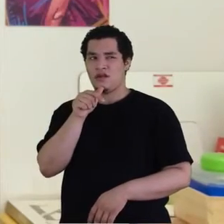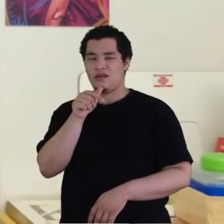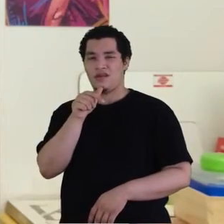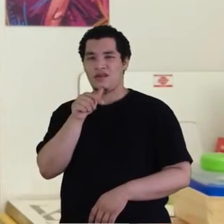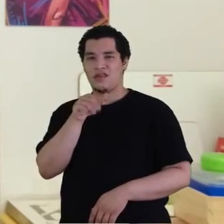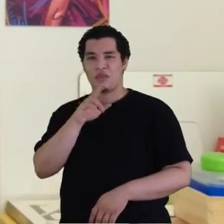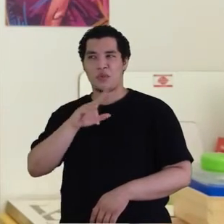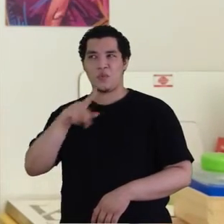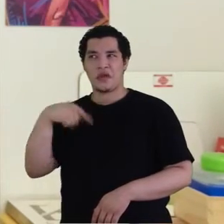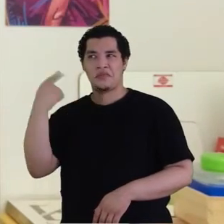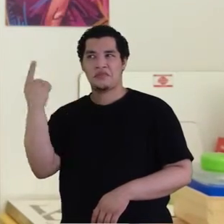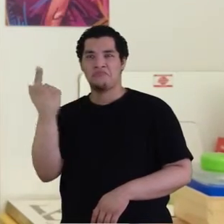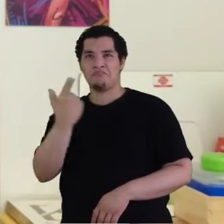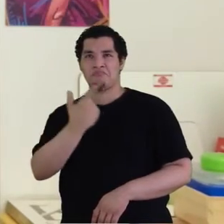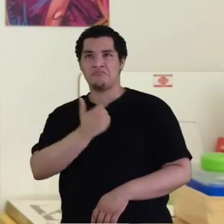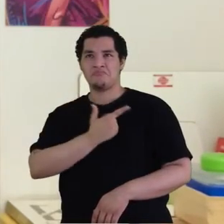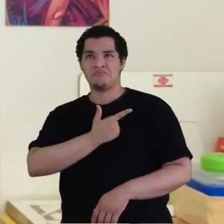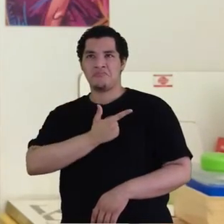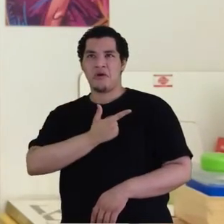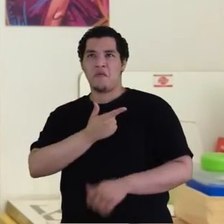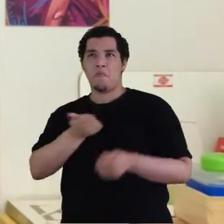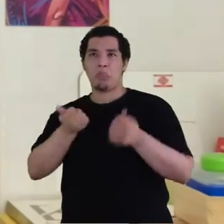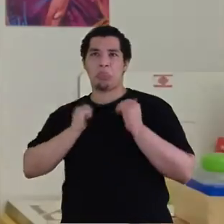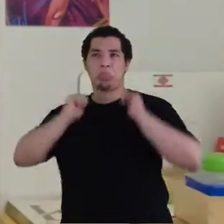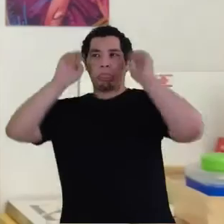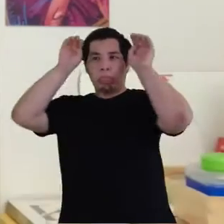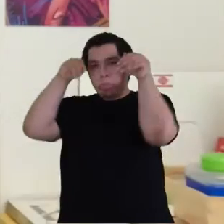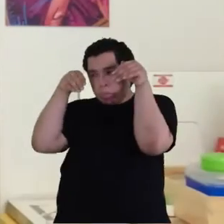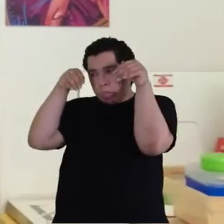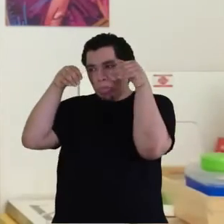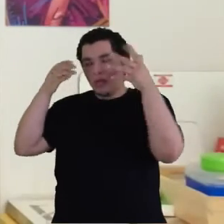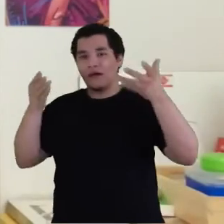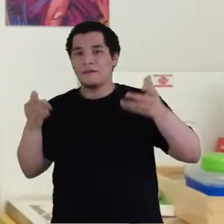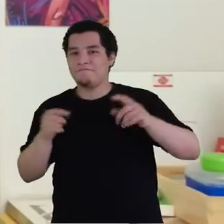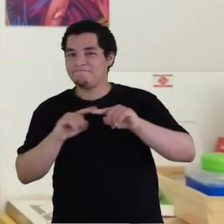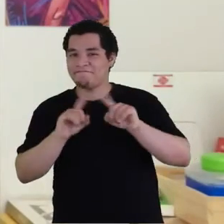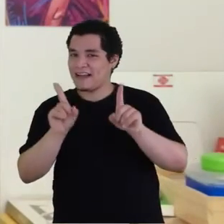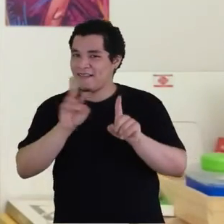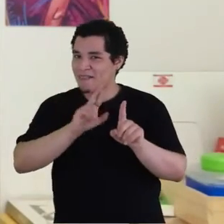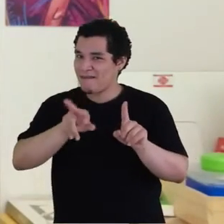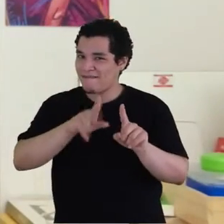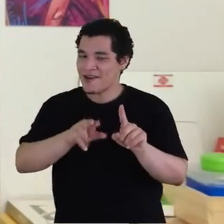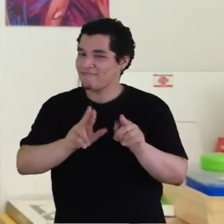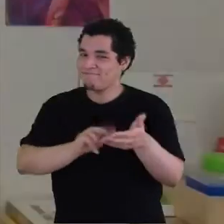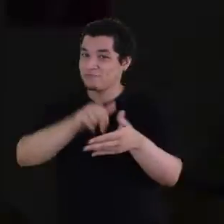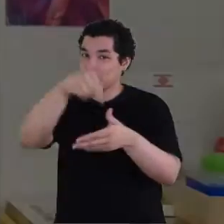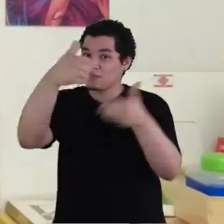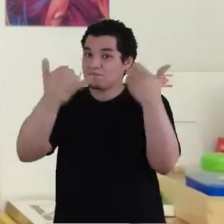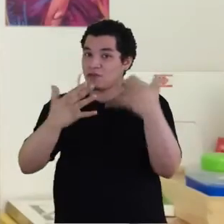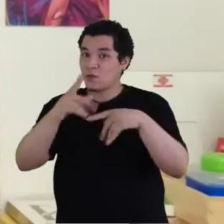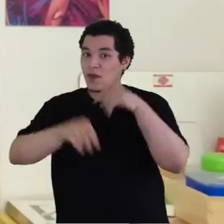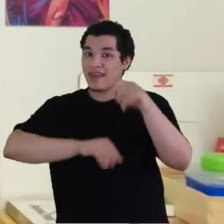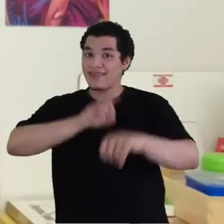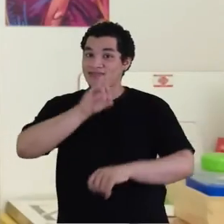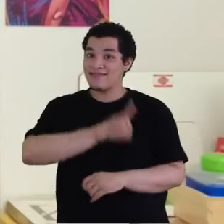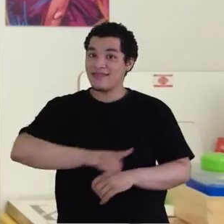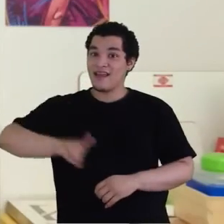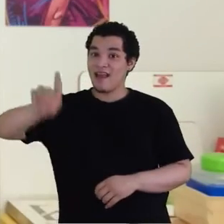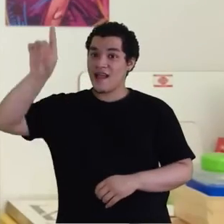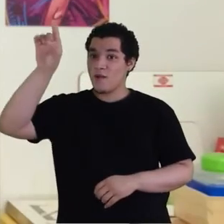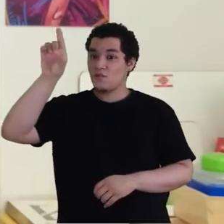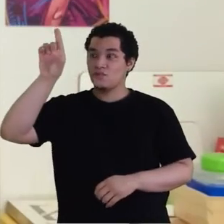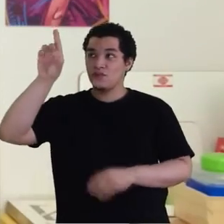poderia colocar a gente numa situação de desvantagem? E os Espíritos sabiamente esclarecem que Deus